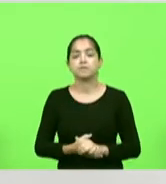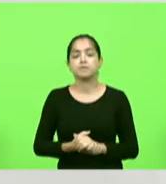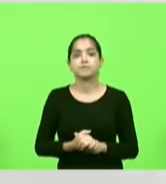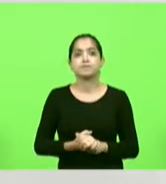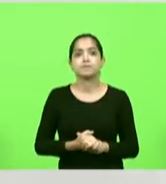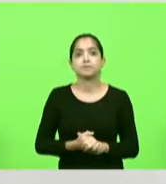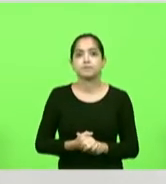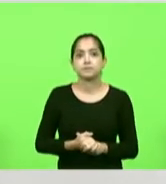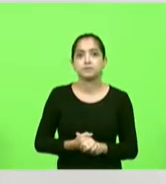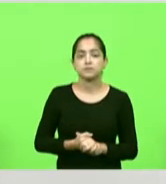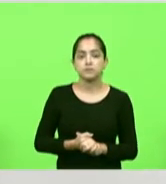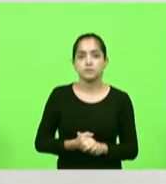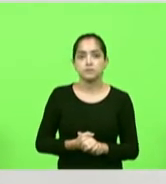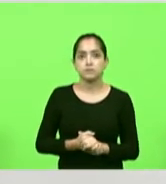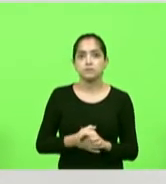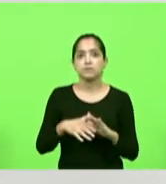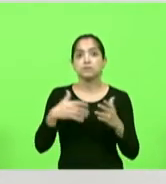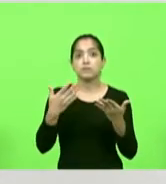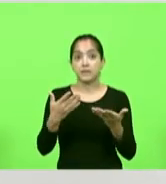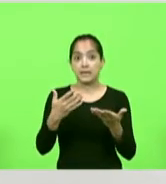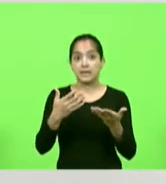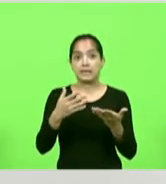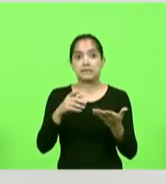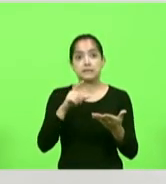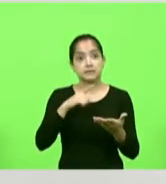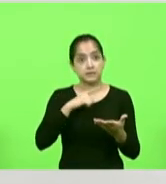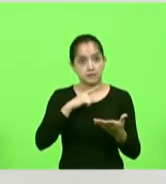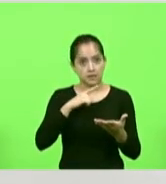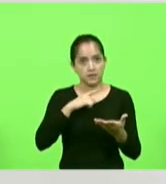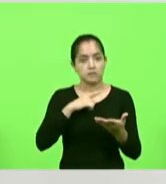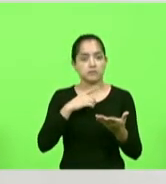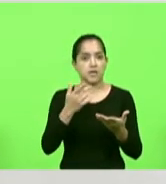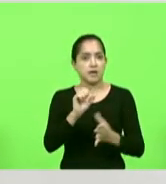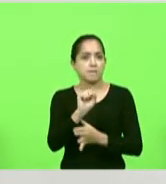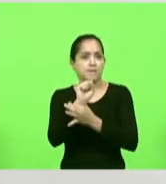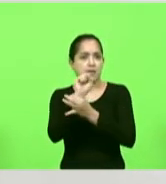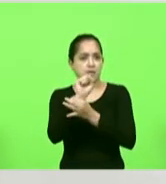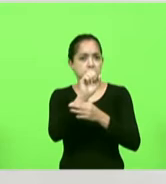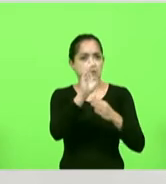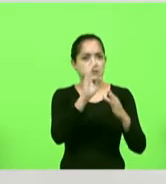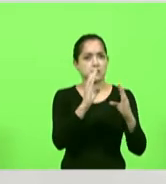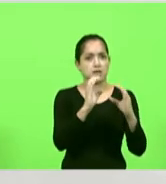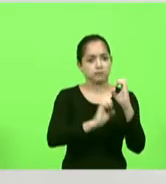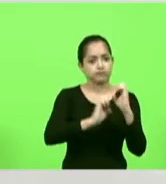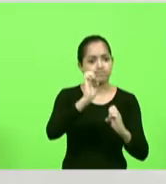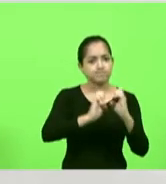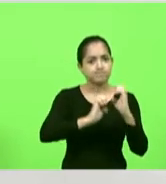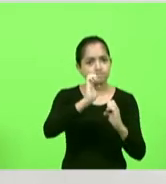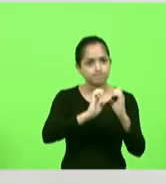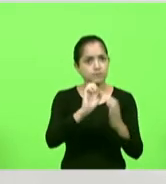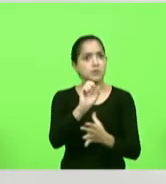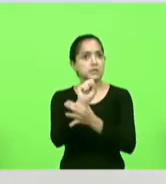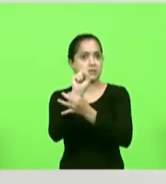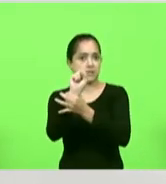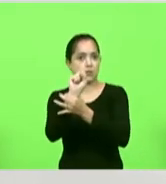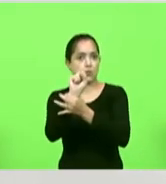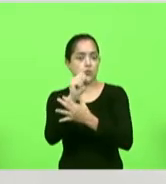Presidente, tem seguradoras que não estão querendo pagar o seguro de vida